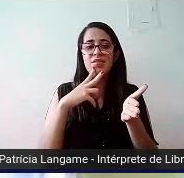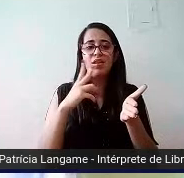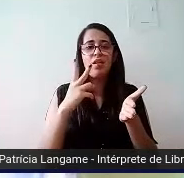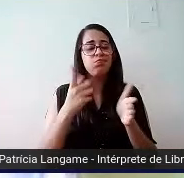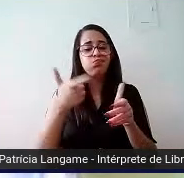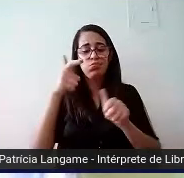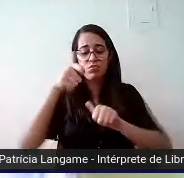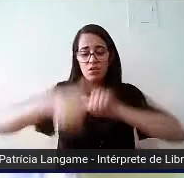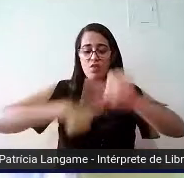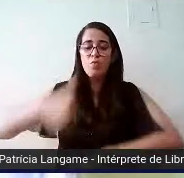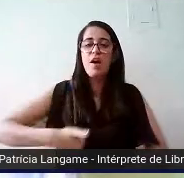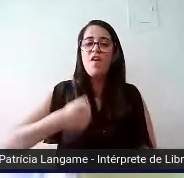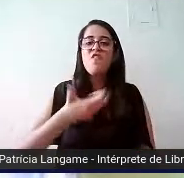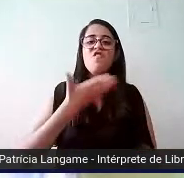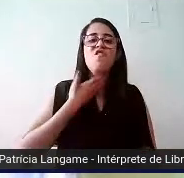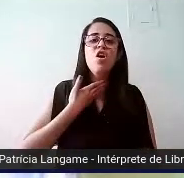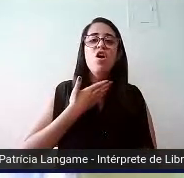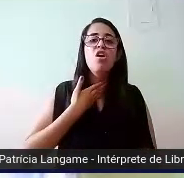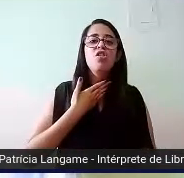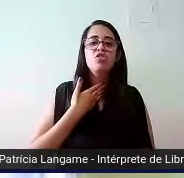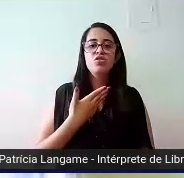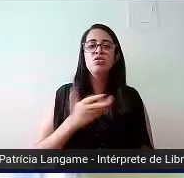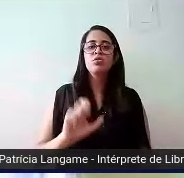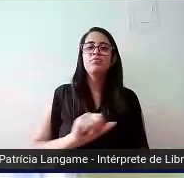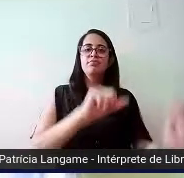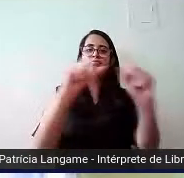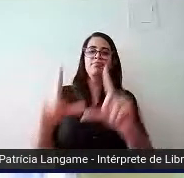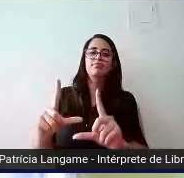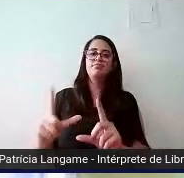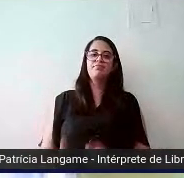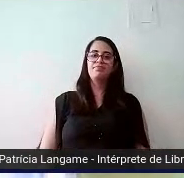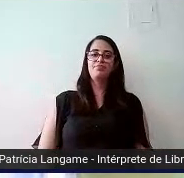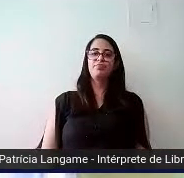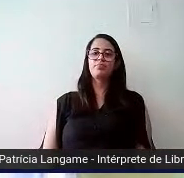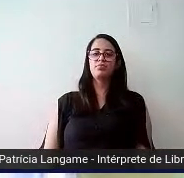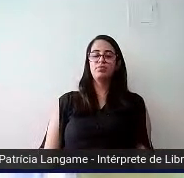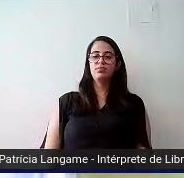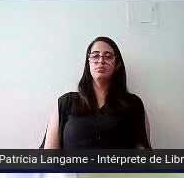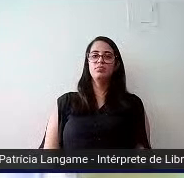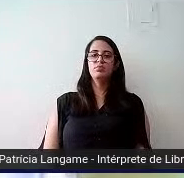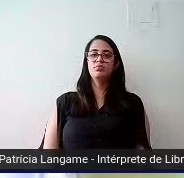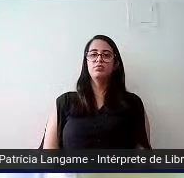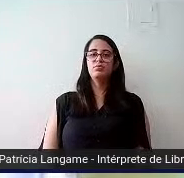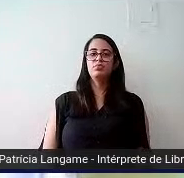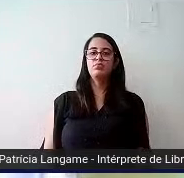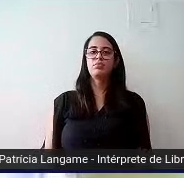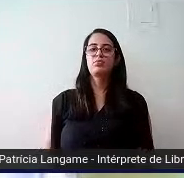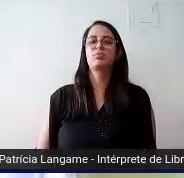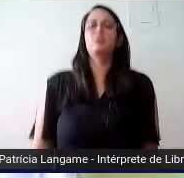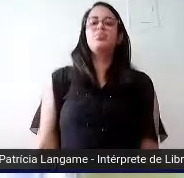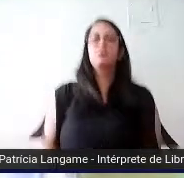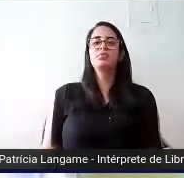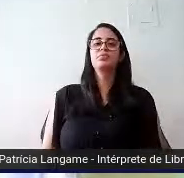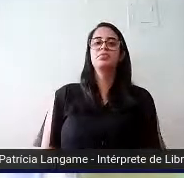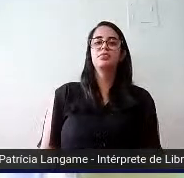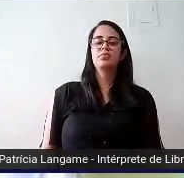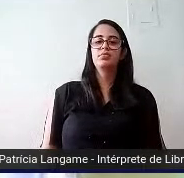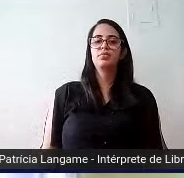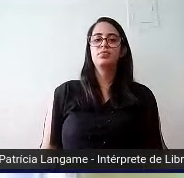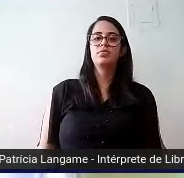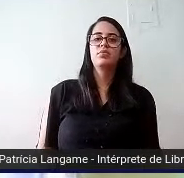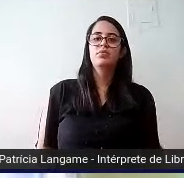Então, olhando aí para os celulares, passa, por favor, o próximo slide. Olhando para os celulares, no Brasil,